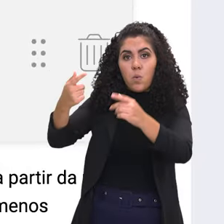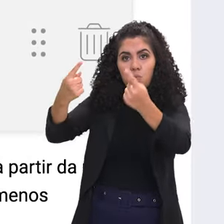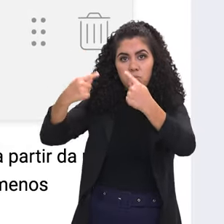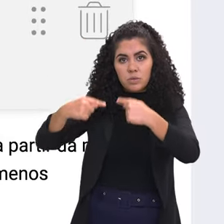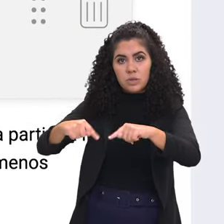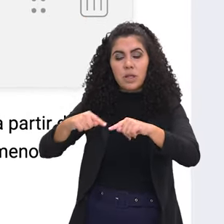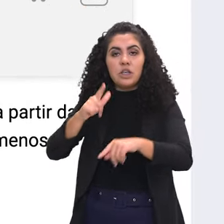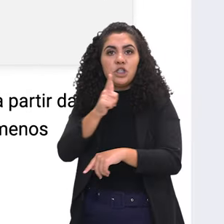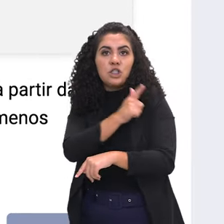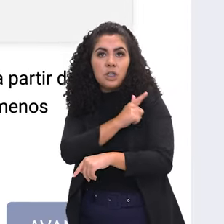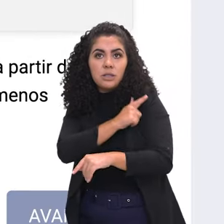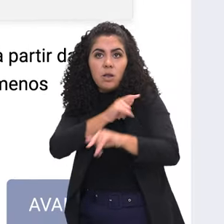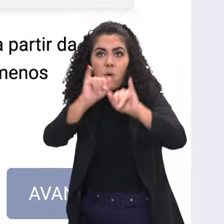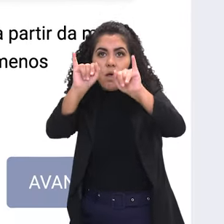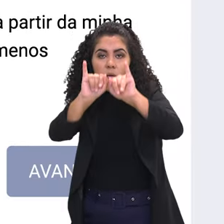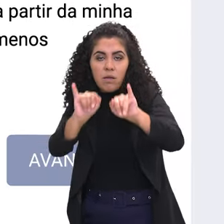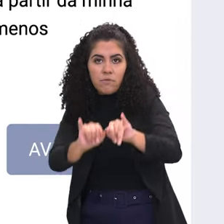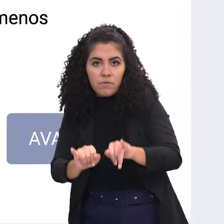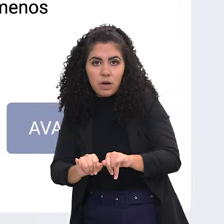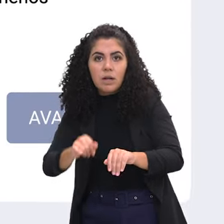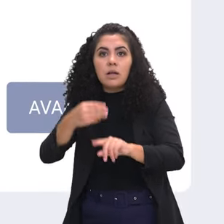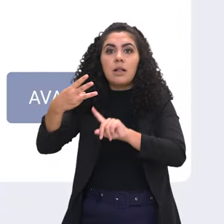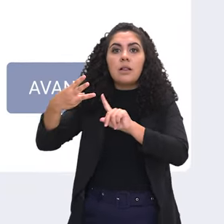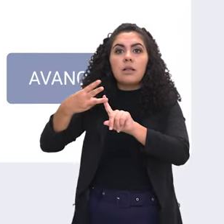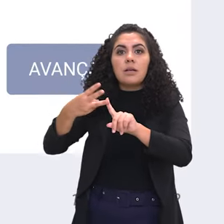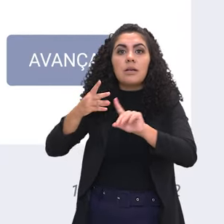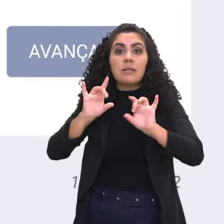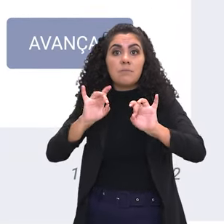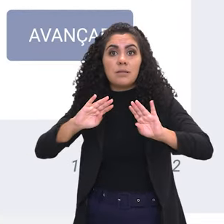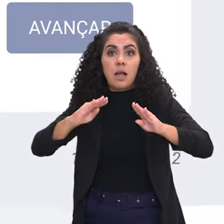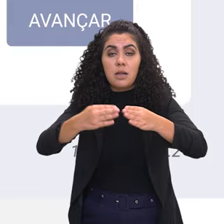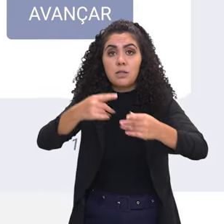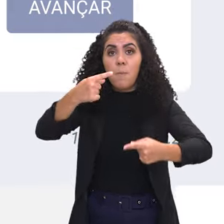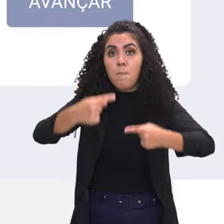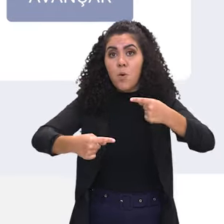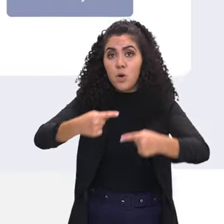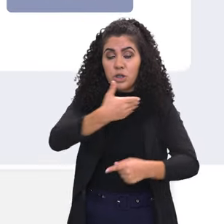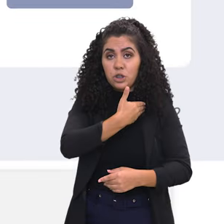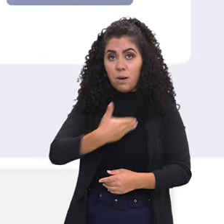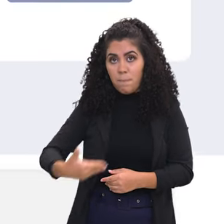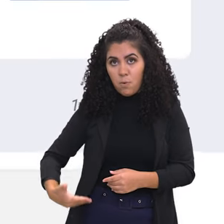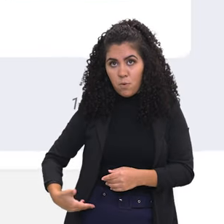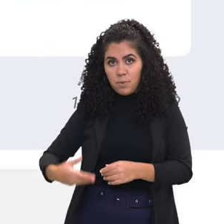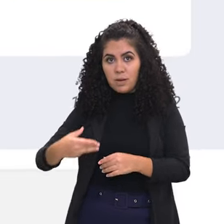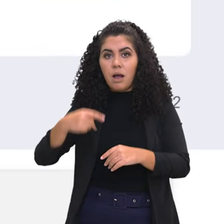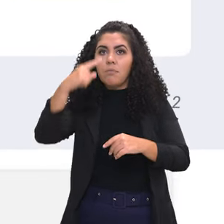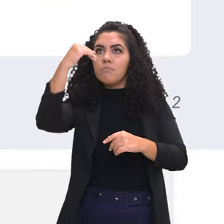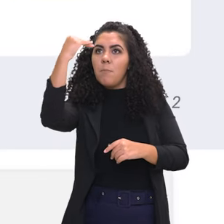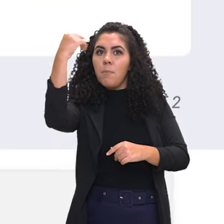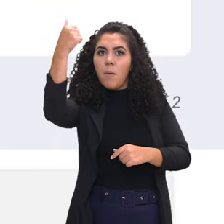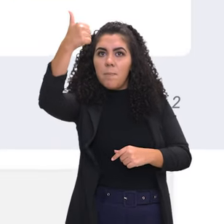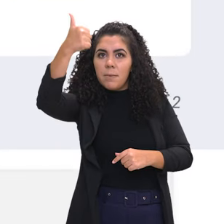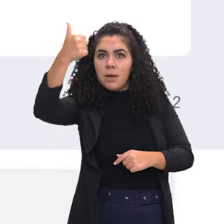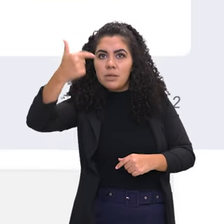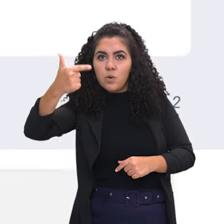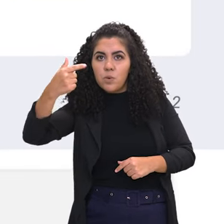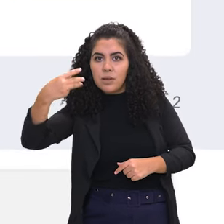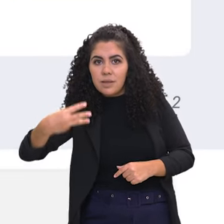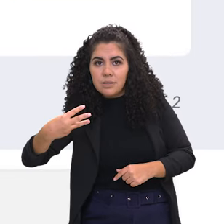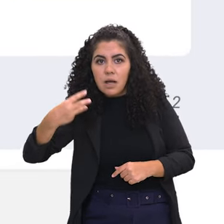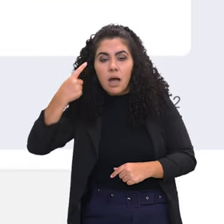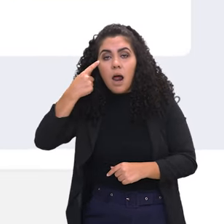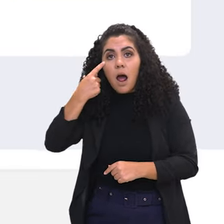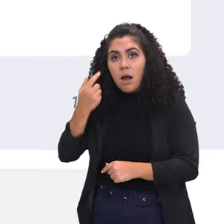planejamento, gestão e infraestrutura, e o terceiro cargo é especialista em políticas públicas. Essa tela, ela vai exigir que você